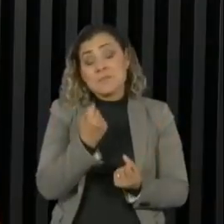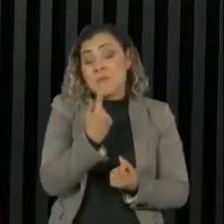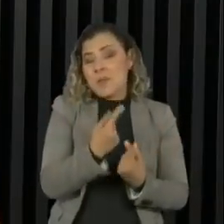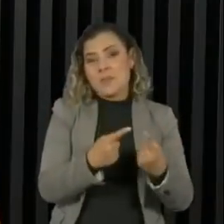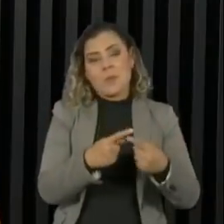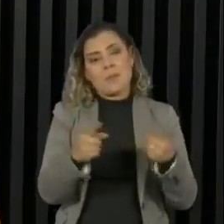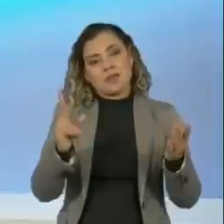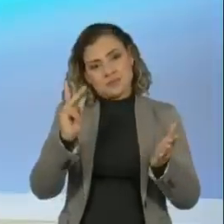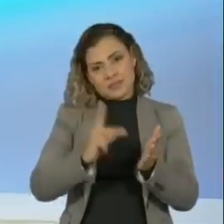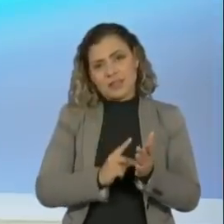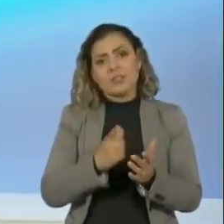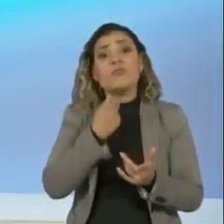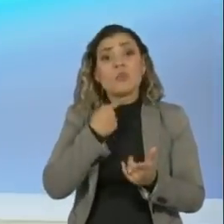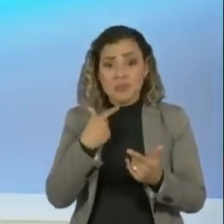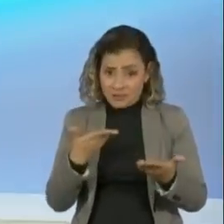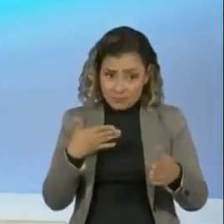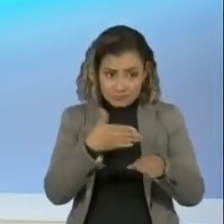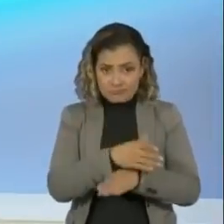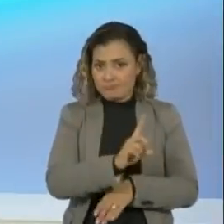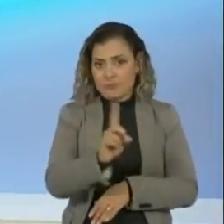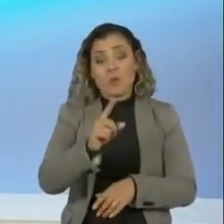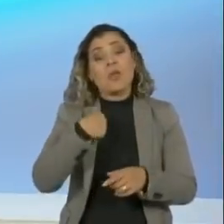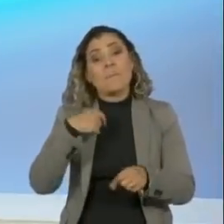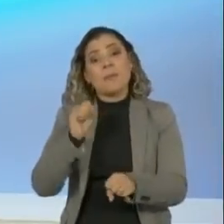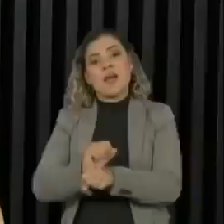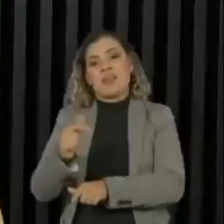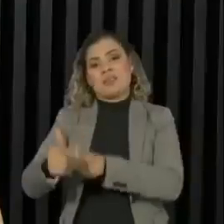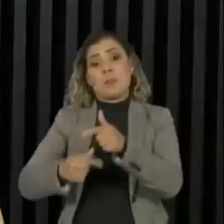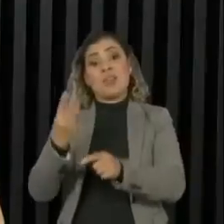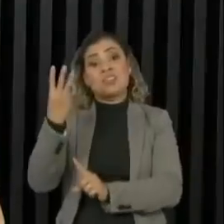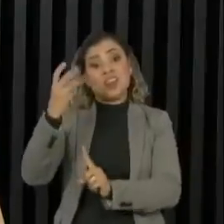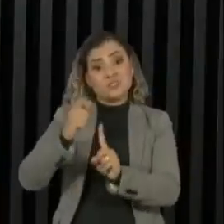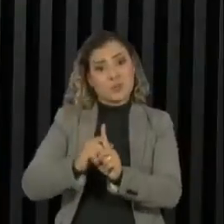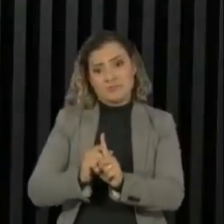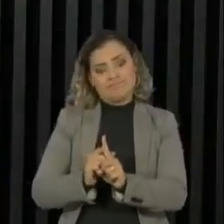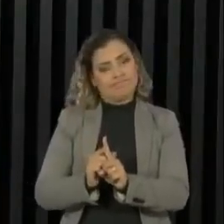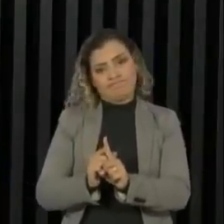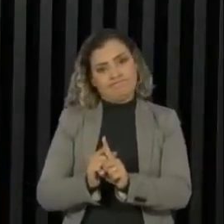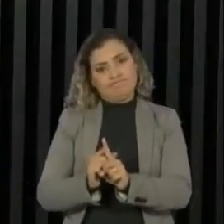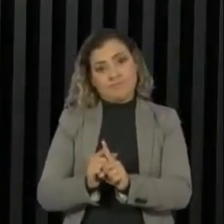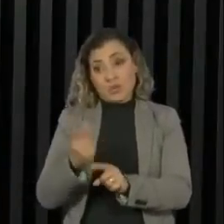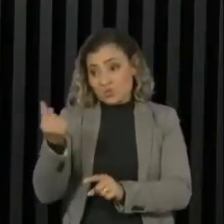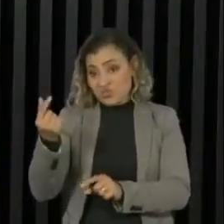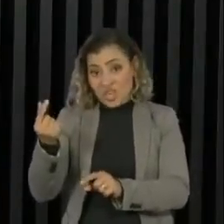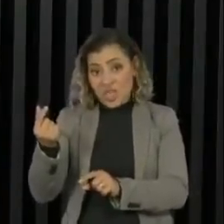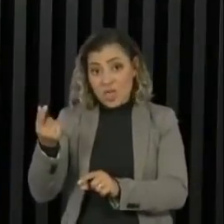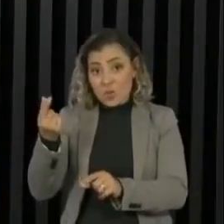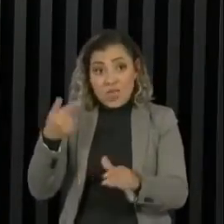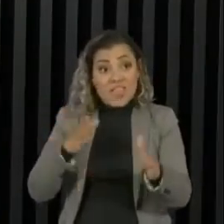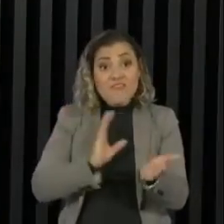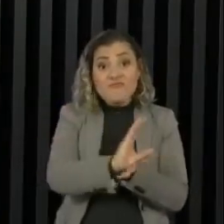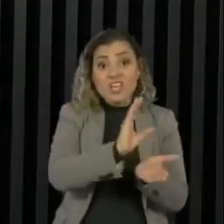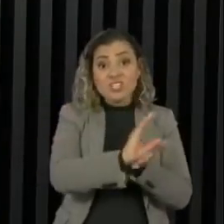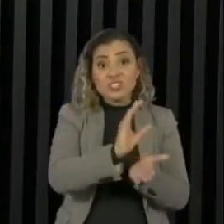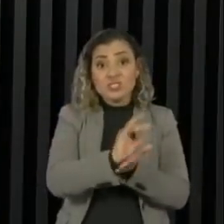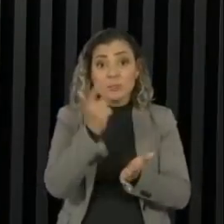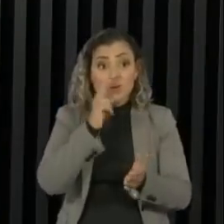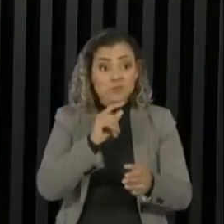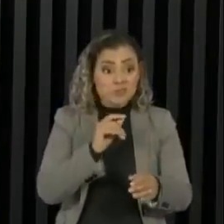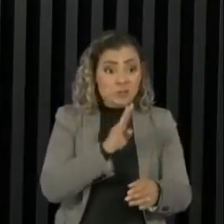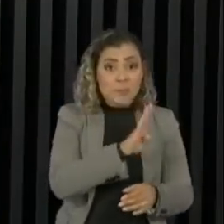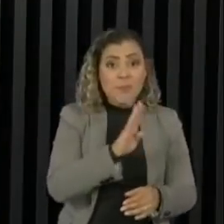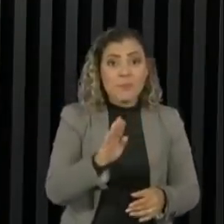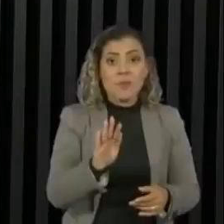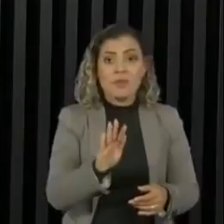tem a mínima condição, até porque eu teria que parar o meu trabalho durante três meses. A quantidade de dinheiro que eu teria que investir para participar do Big